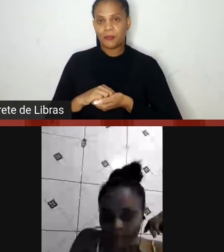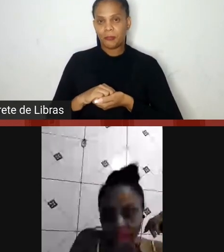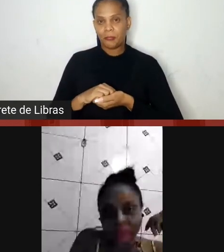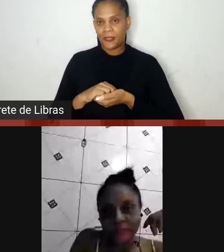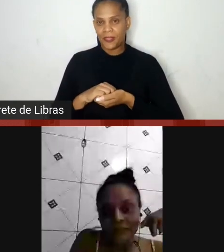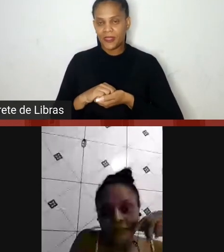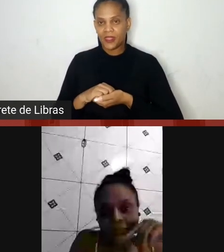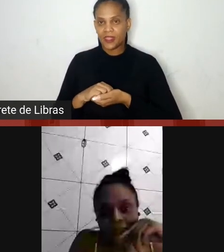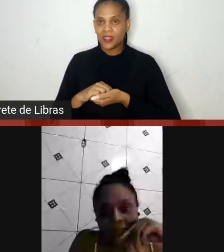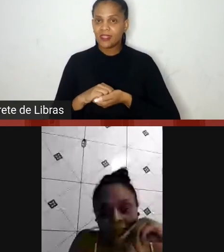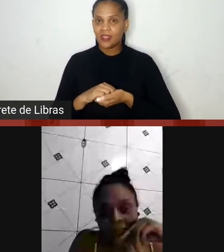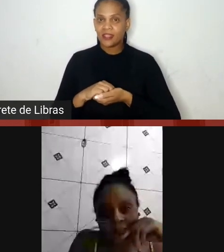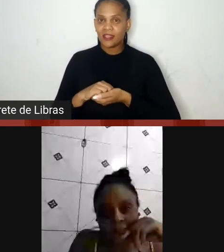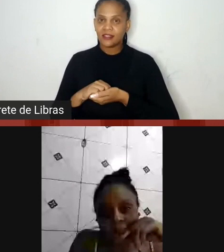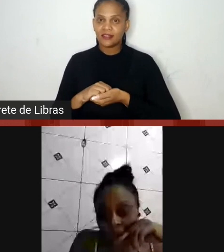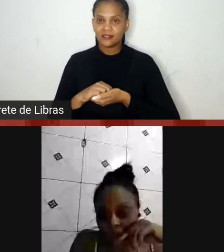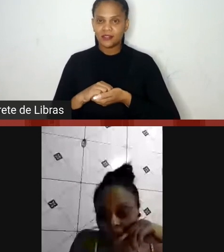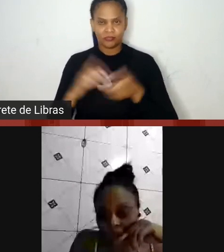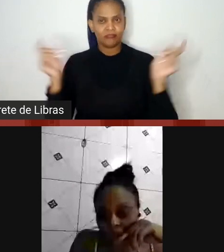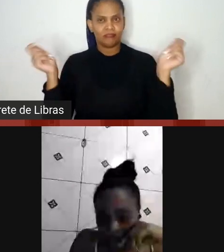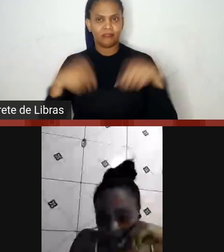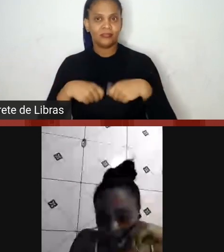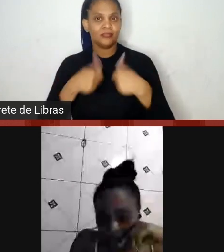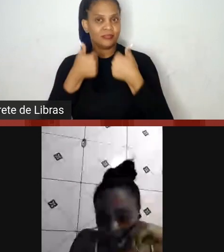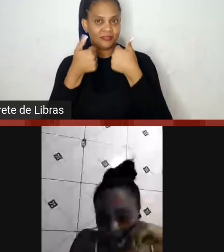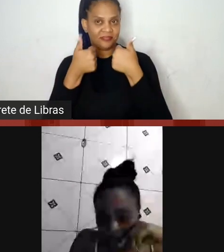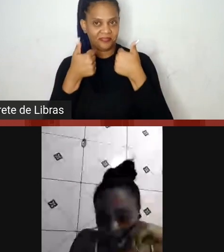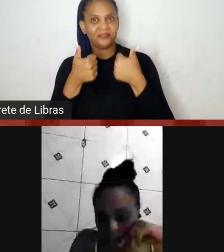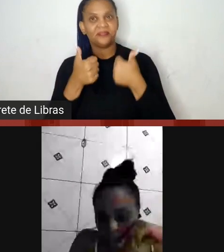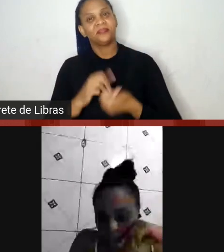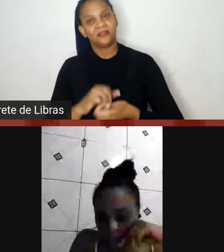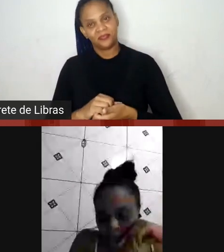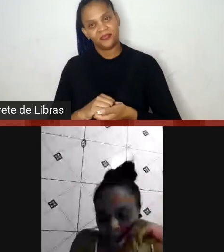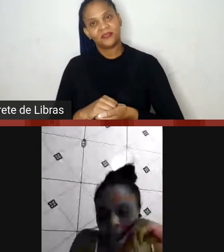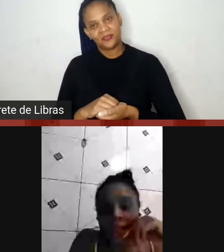Está nos ouvindo? Está dando para me ouvir? Sim, perfeito.